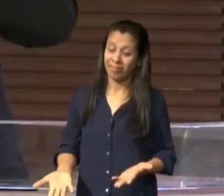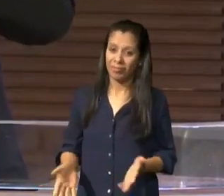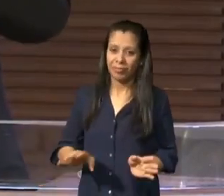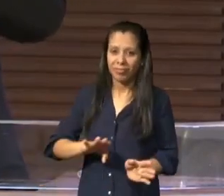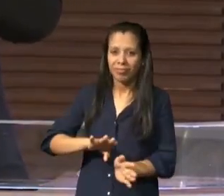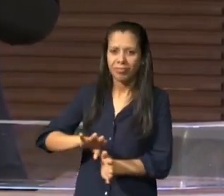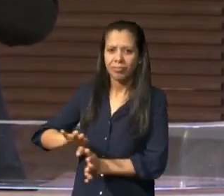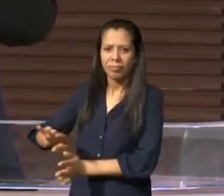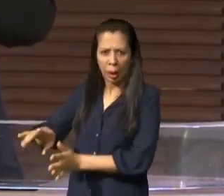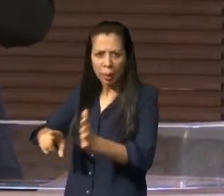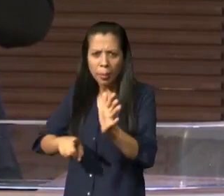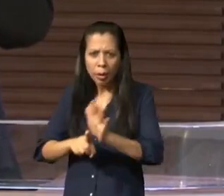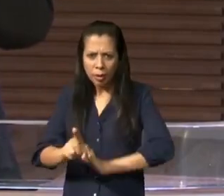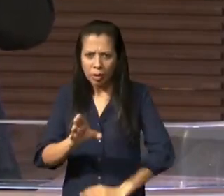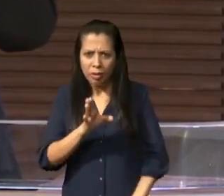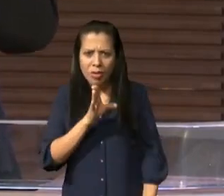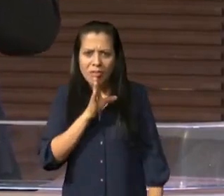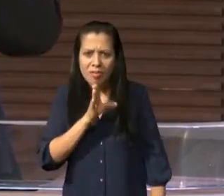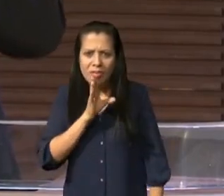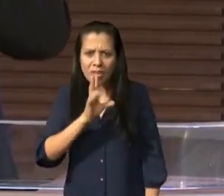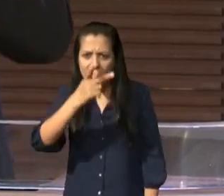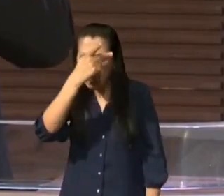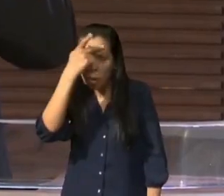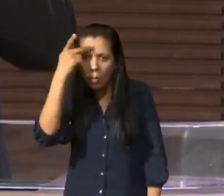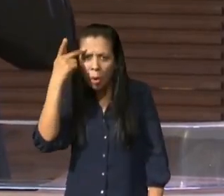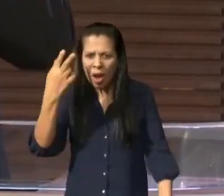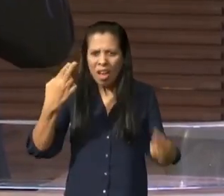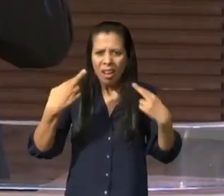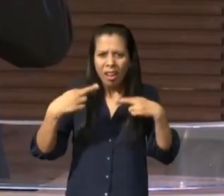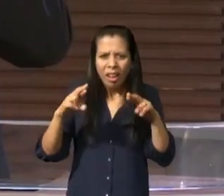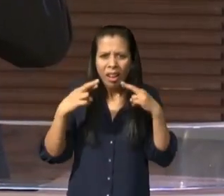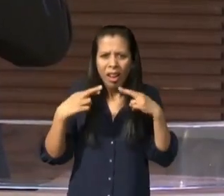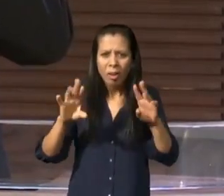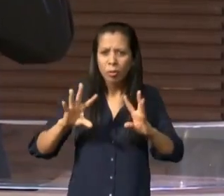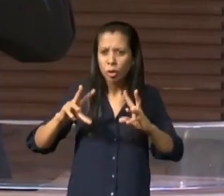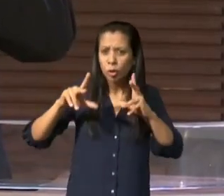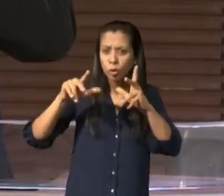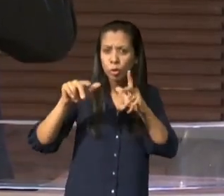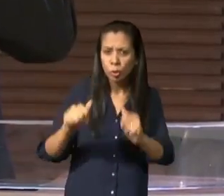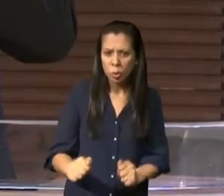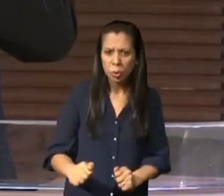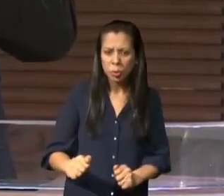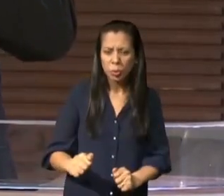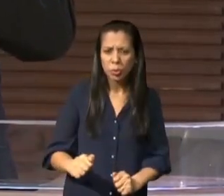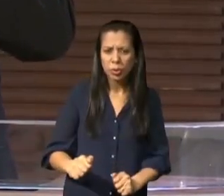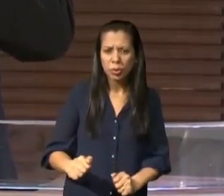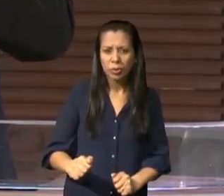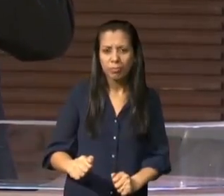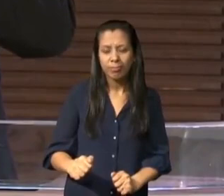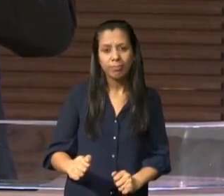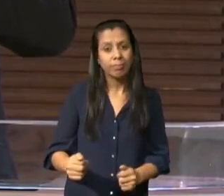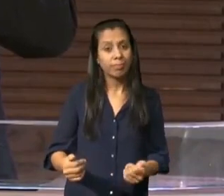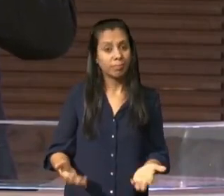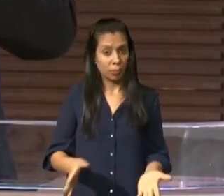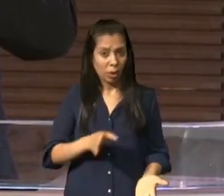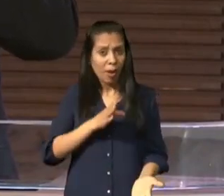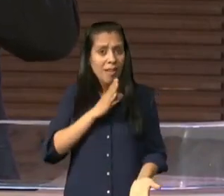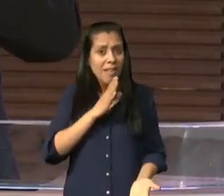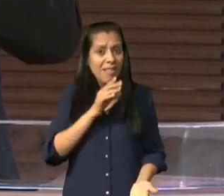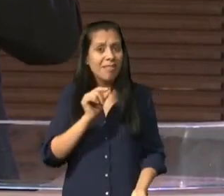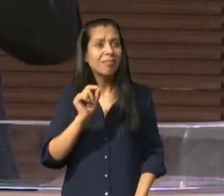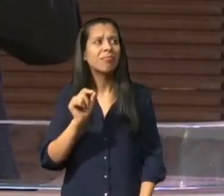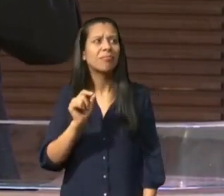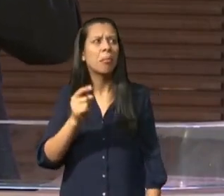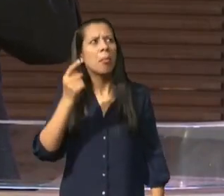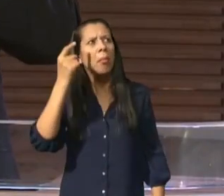você gosta de estar do lado das pessoas que reclamam de tudo não é ruim quando a pessoa só vem com